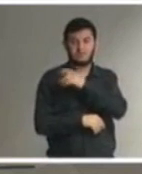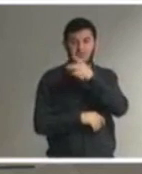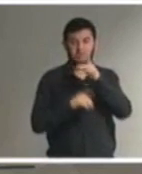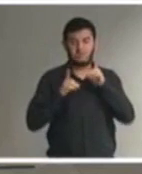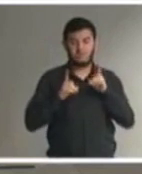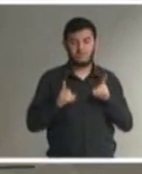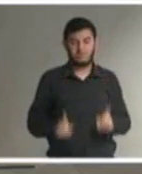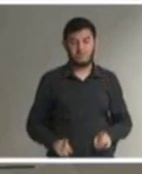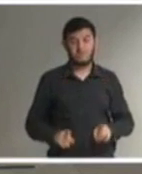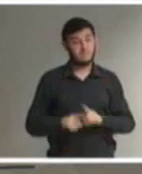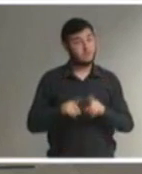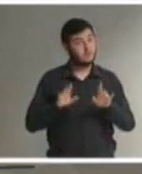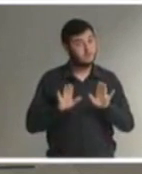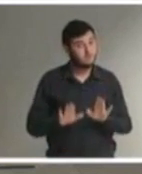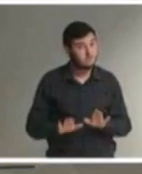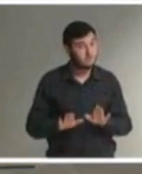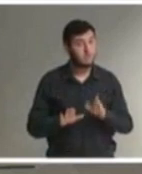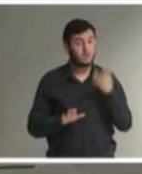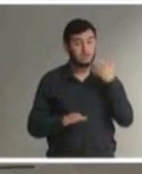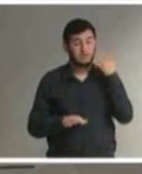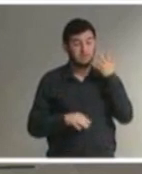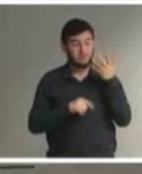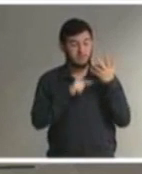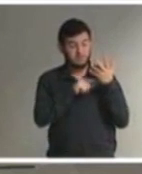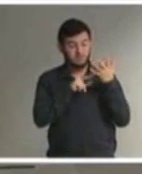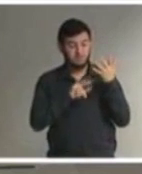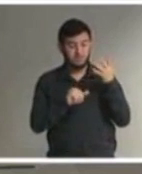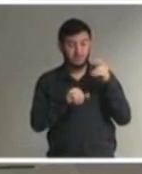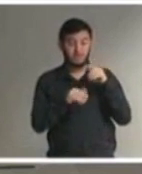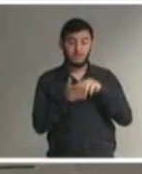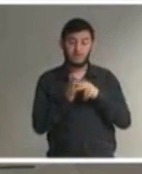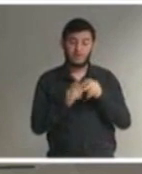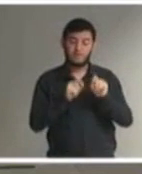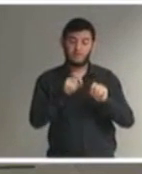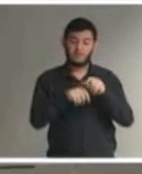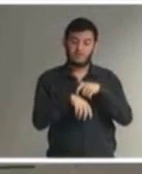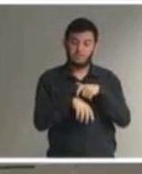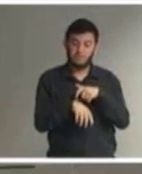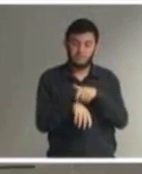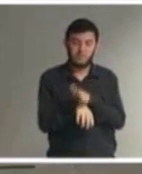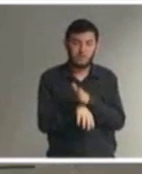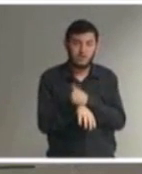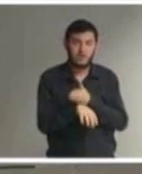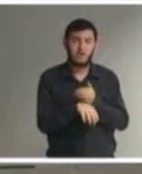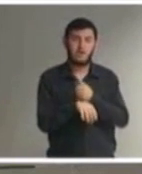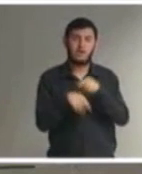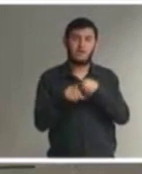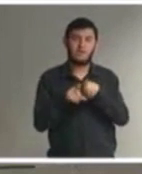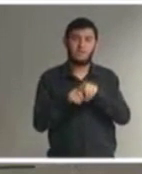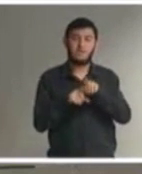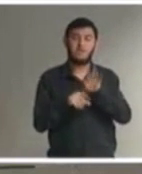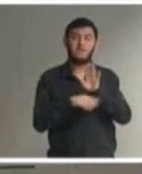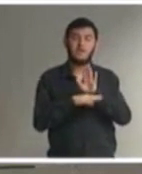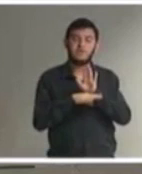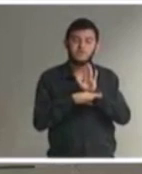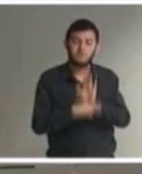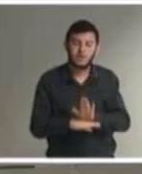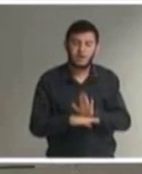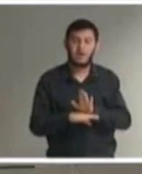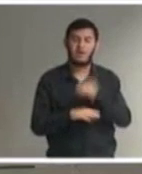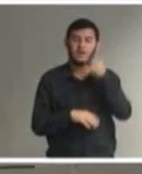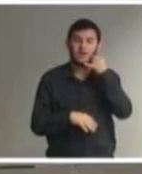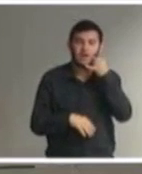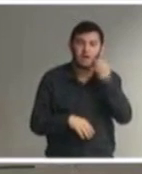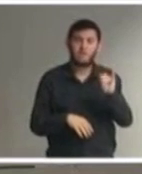ela é também um momento de dissipação de eventuais conflitos ora na hora que